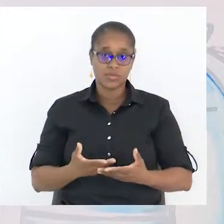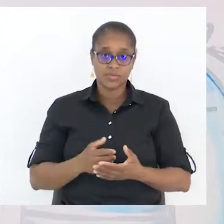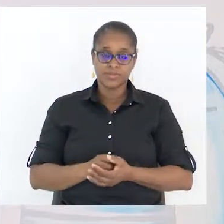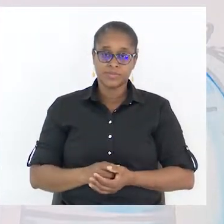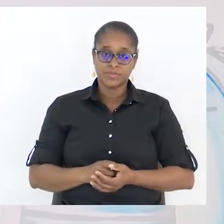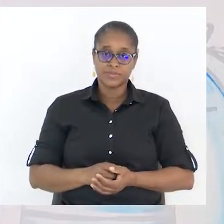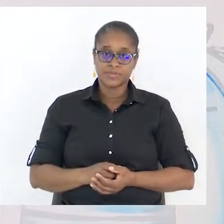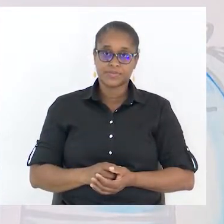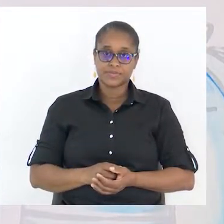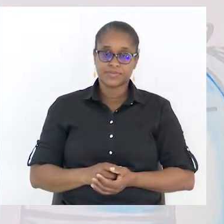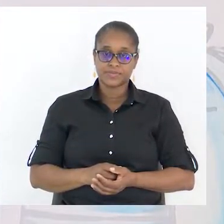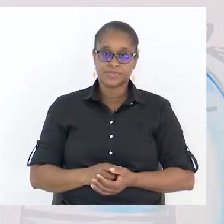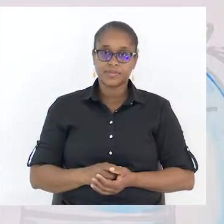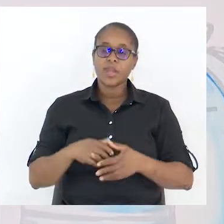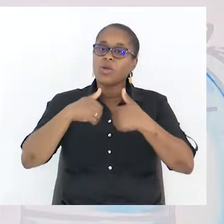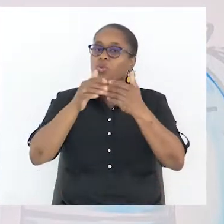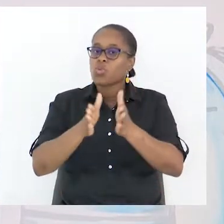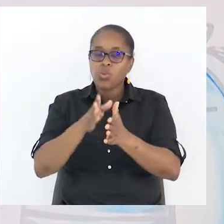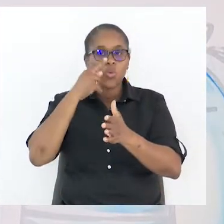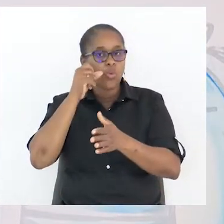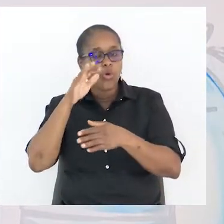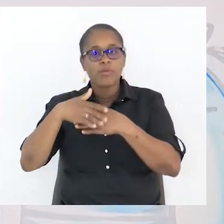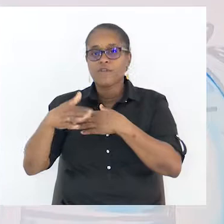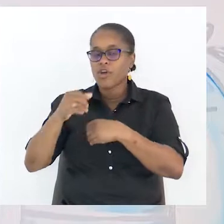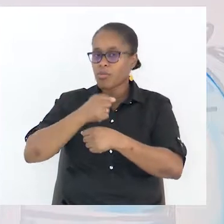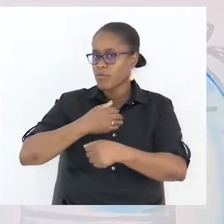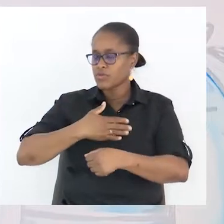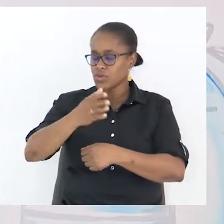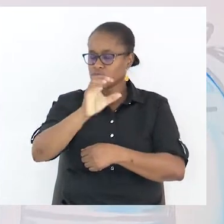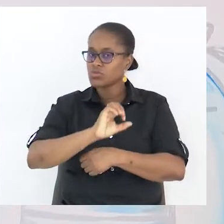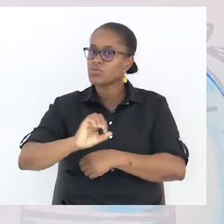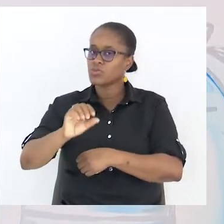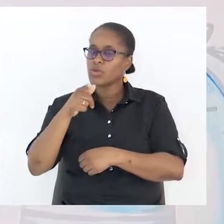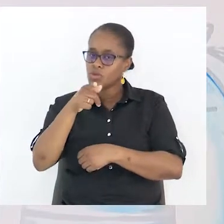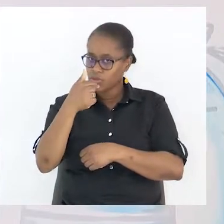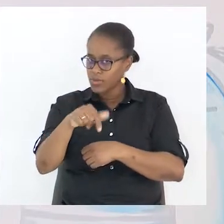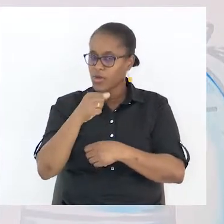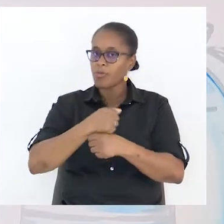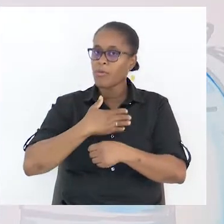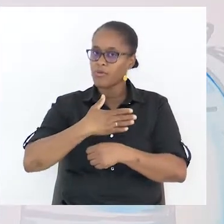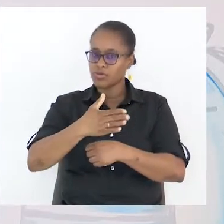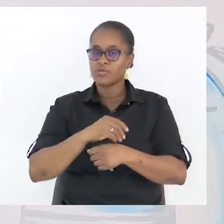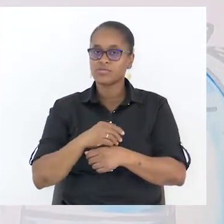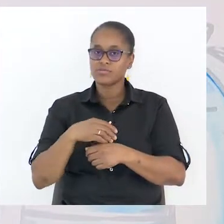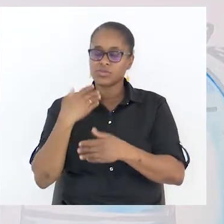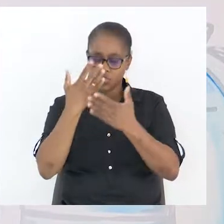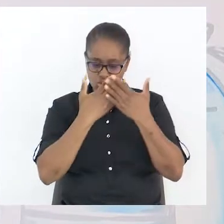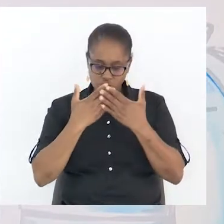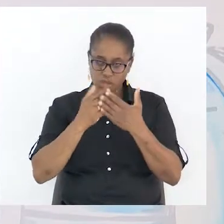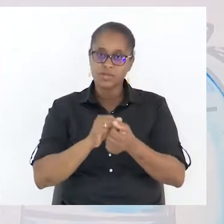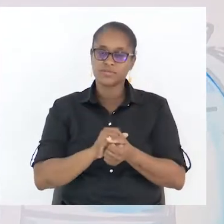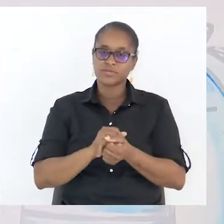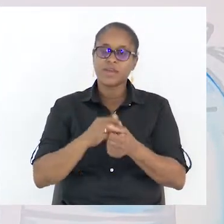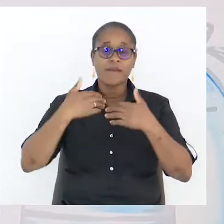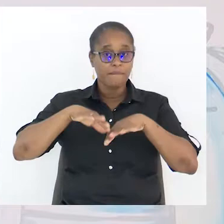Todo homem fora da sua profissão. Tu tens uma profissão. Estudante. Mas depois de exercitar